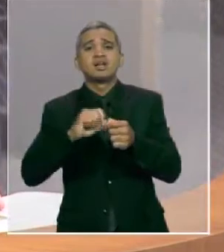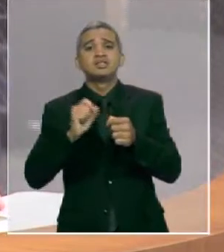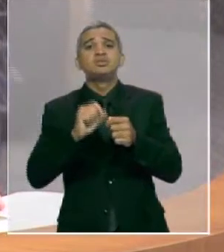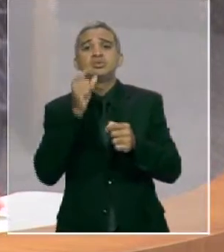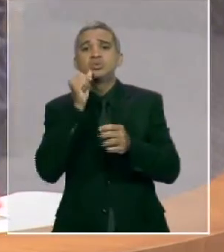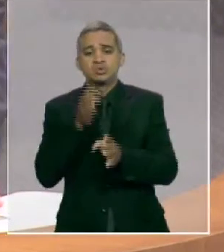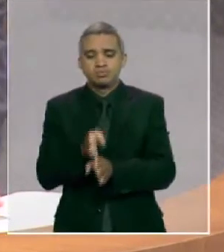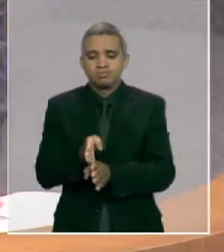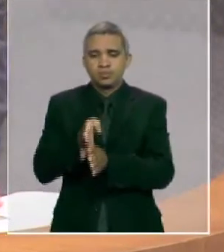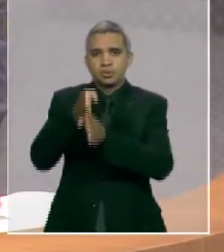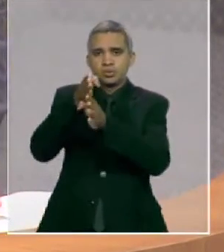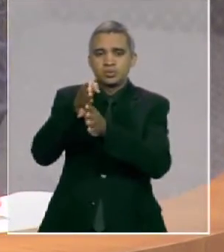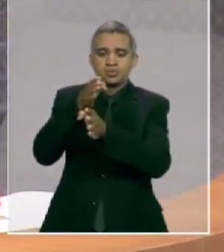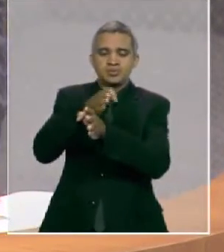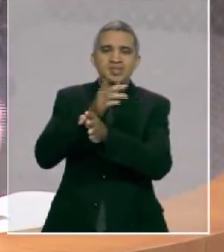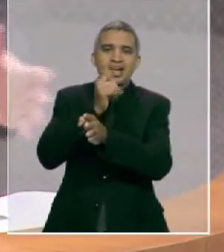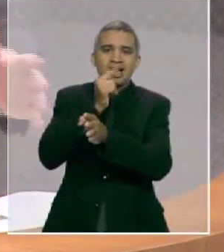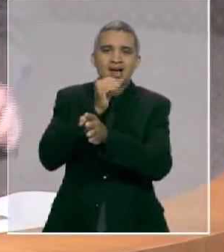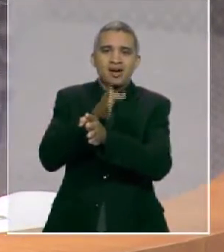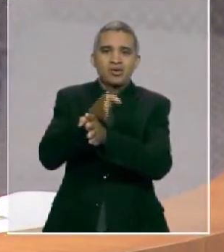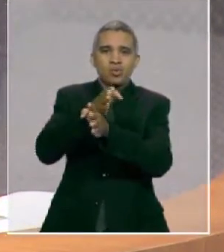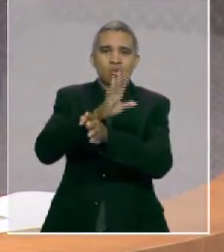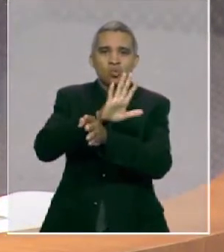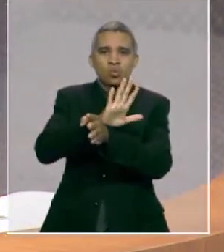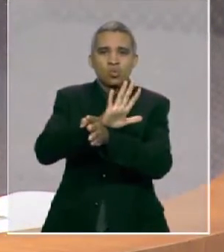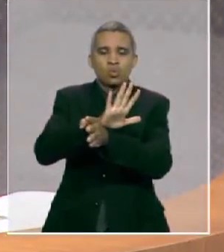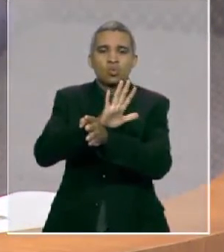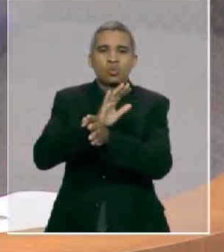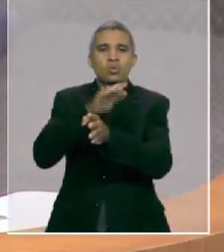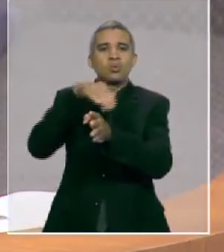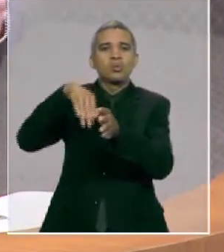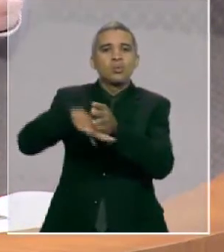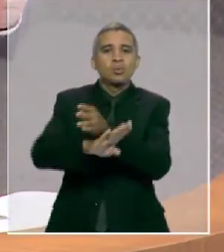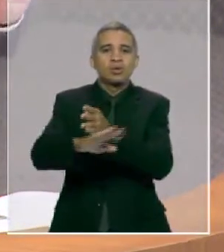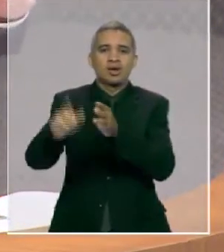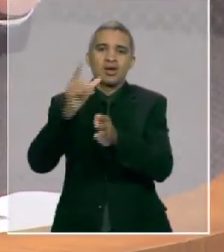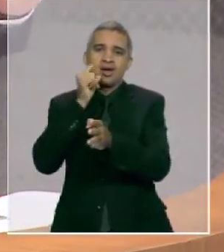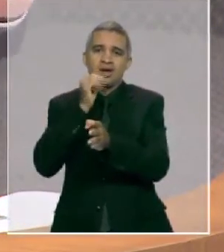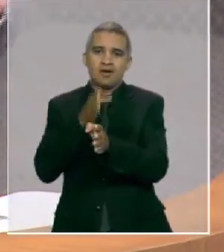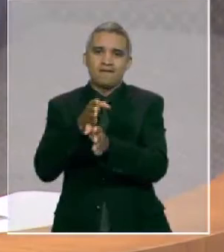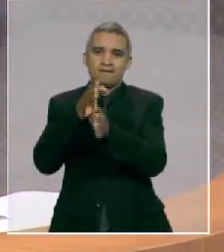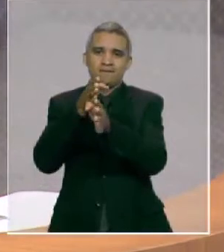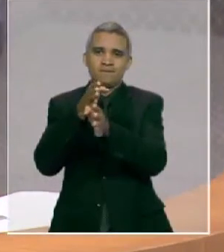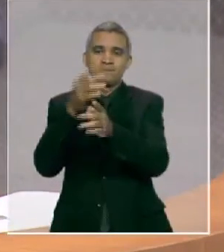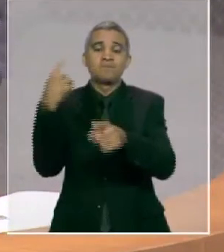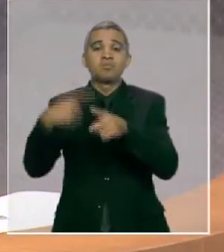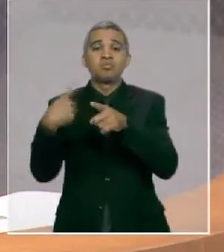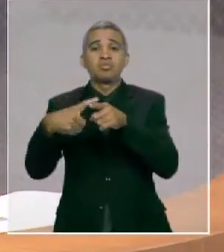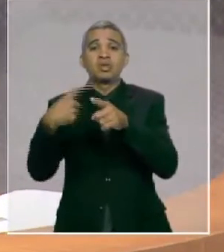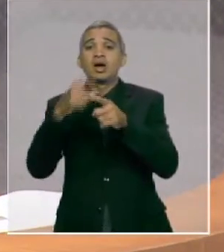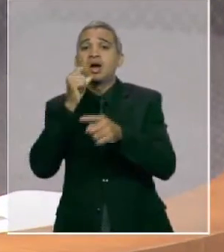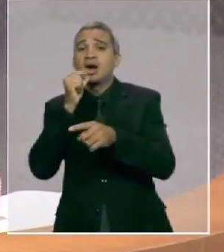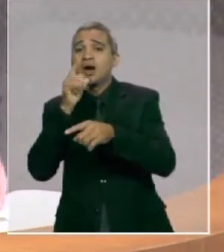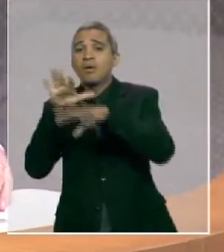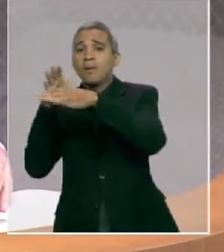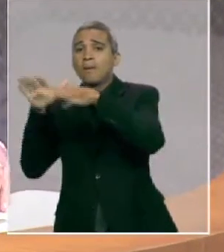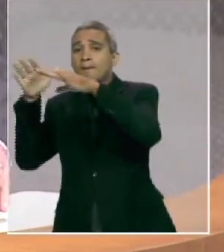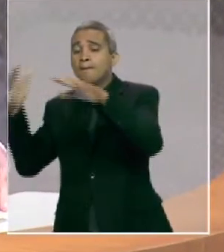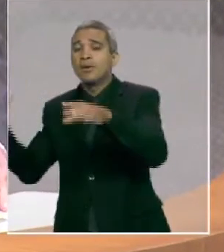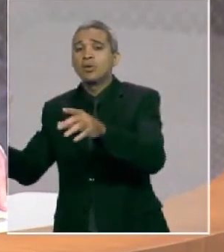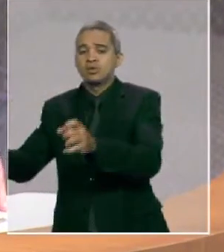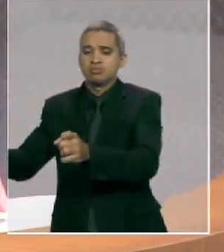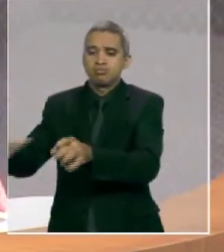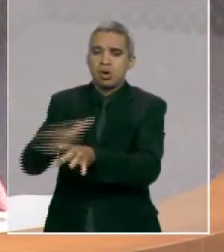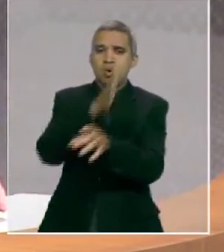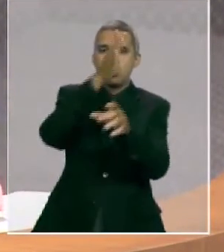água durante esse período da estiagem, teríamos água, porque nesse período a água do mar invade os campos e fica a marca